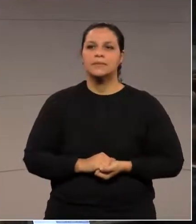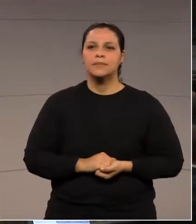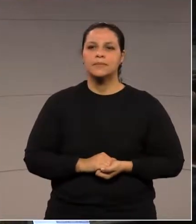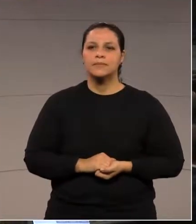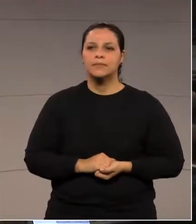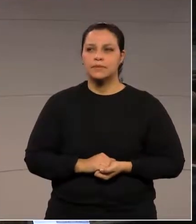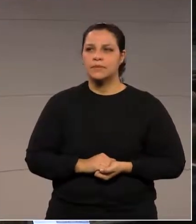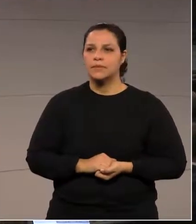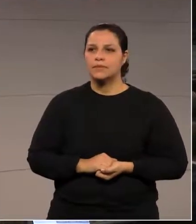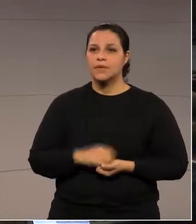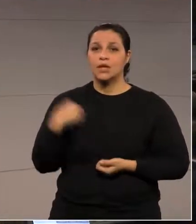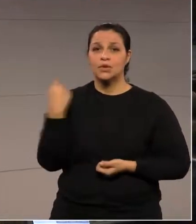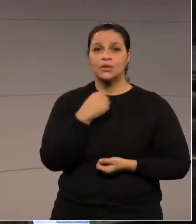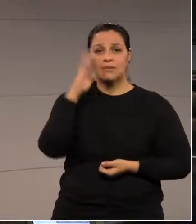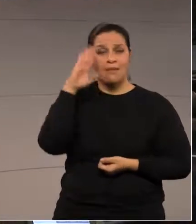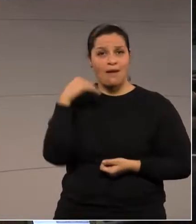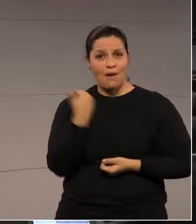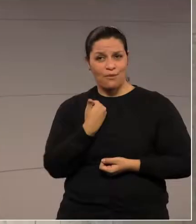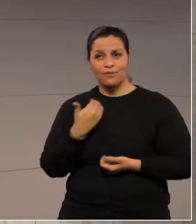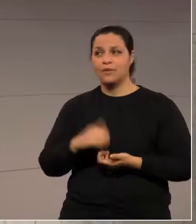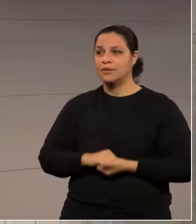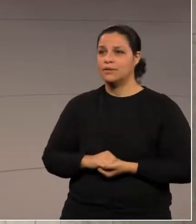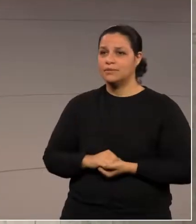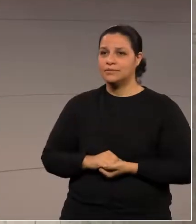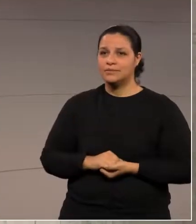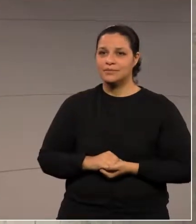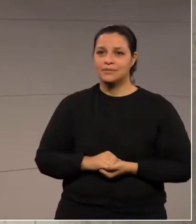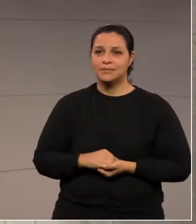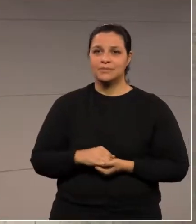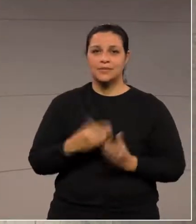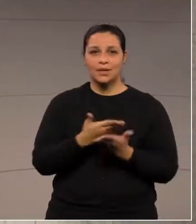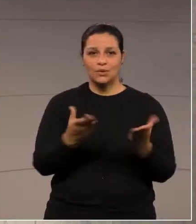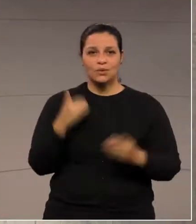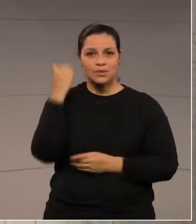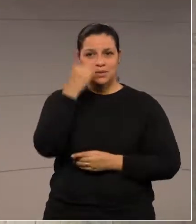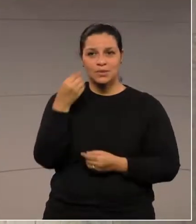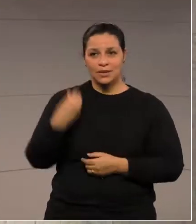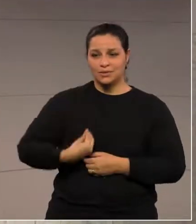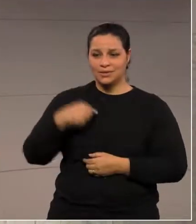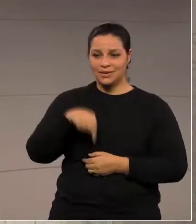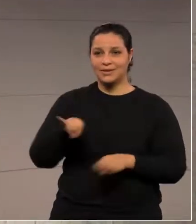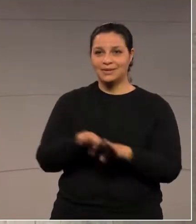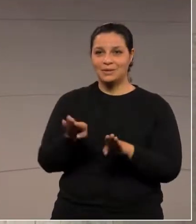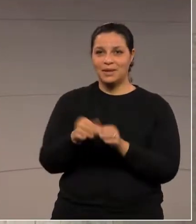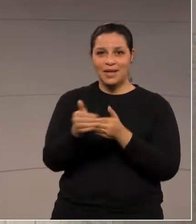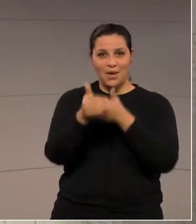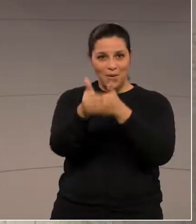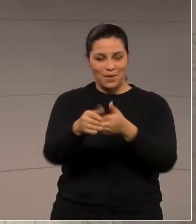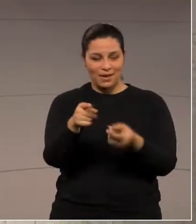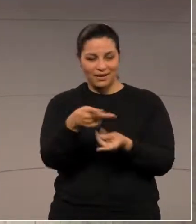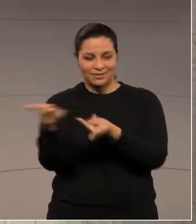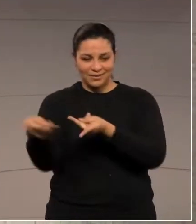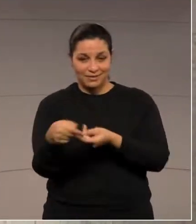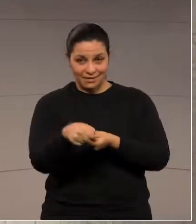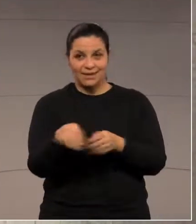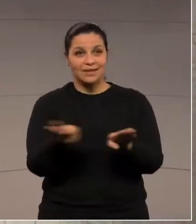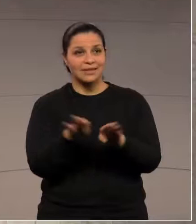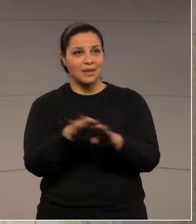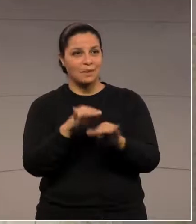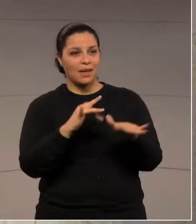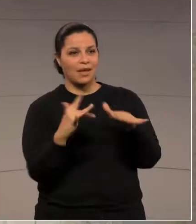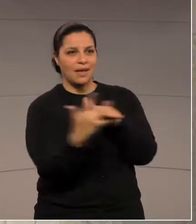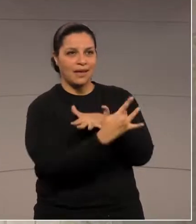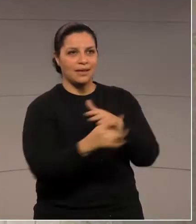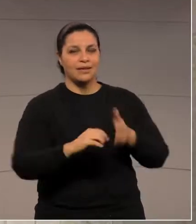a nossa querida Luciana Rafaim, a todos os deputados aqui presentes, a quem nos acompanha aqui no plenário e nas nossas